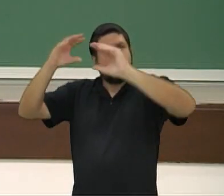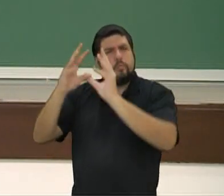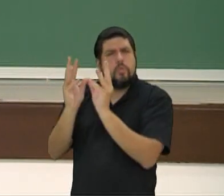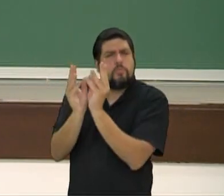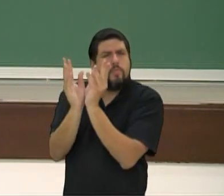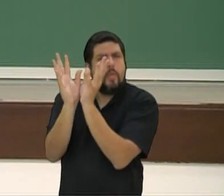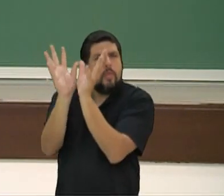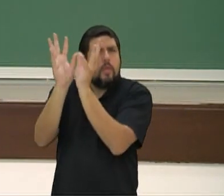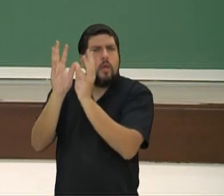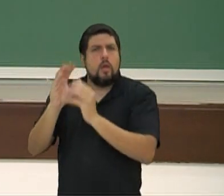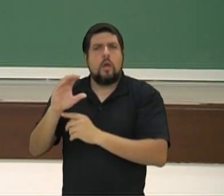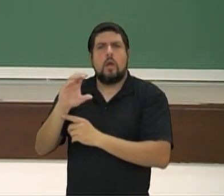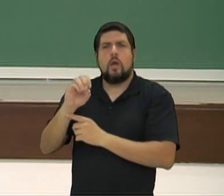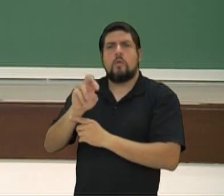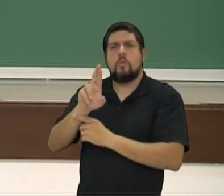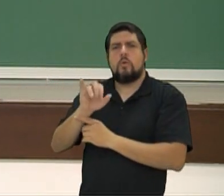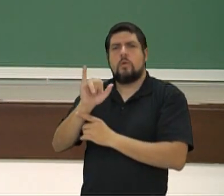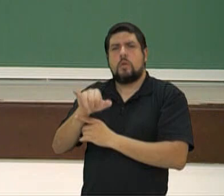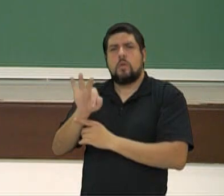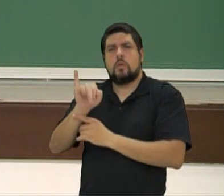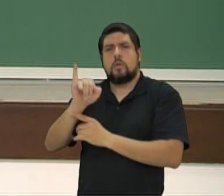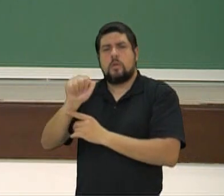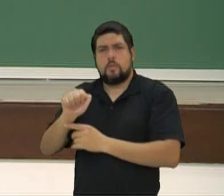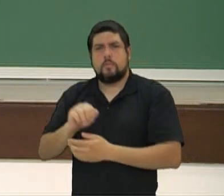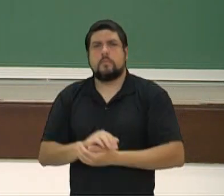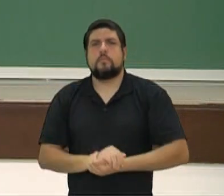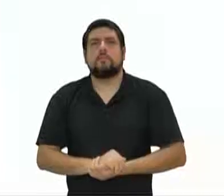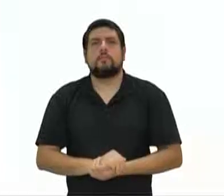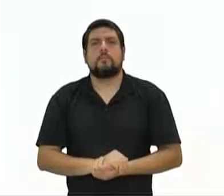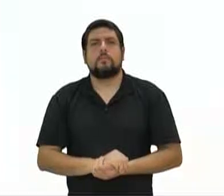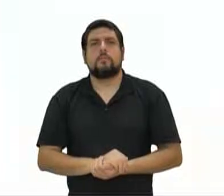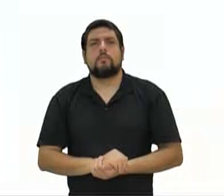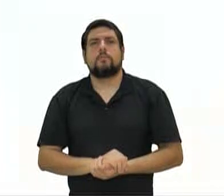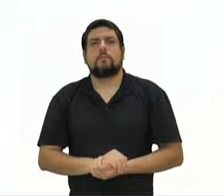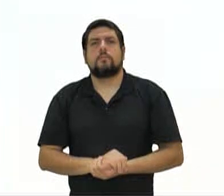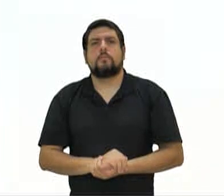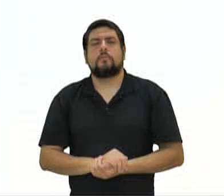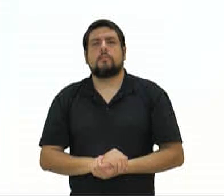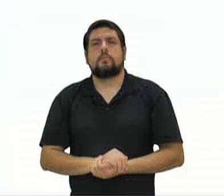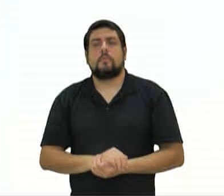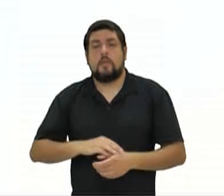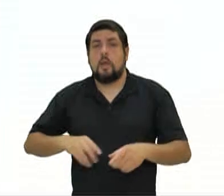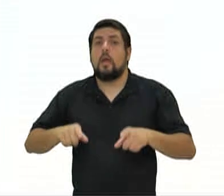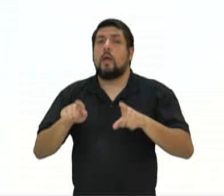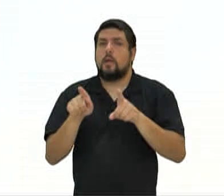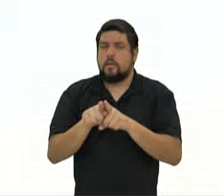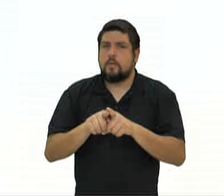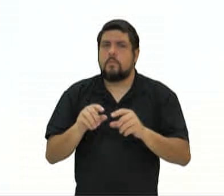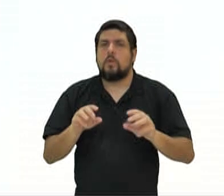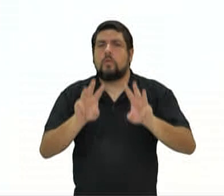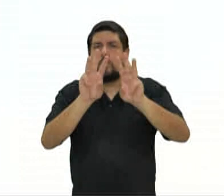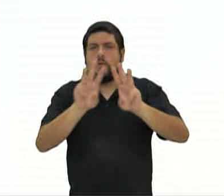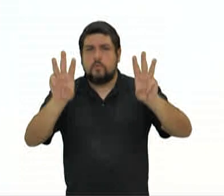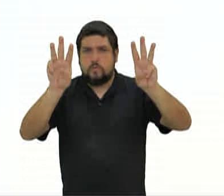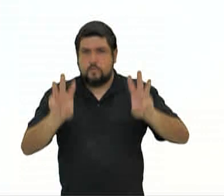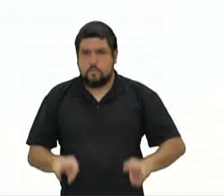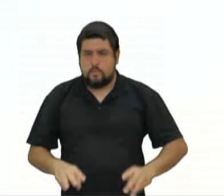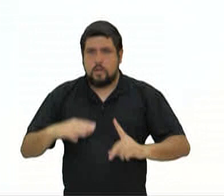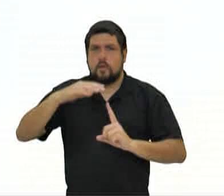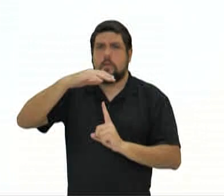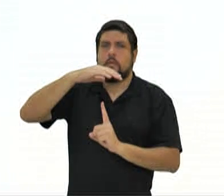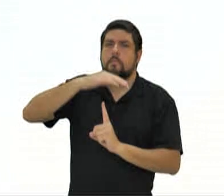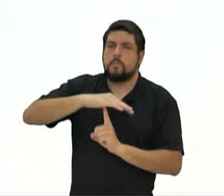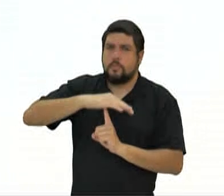Fachada do prédio de universidade histórico, opa, não deixa de ser histórico, prédio histórico da Universidade Federal do Paraná, essa foi